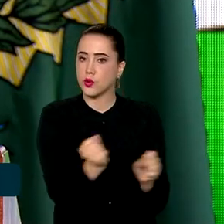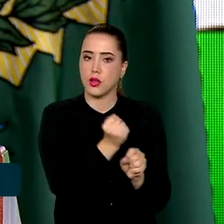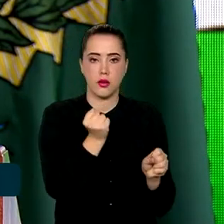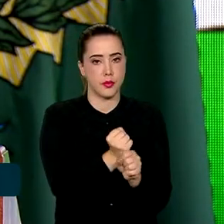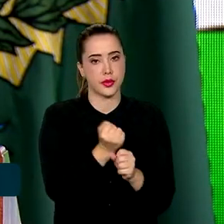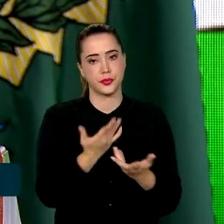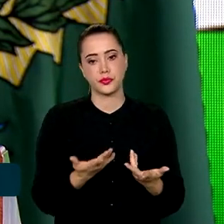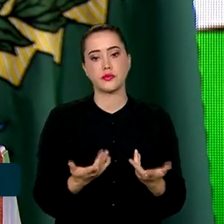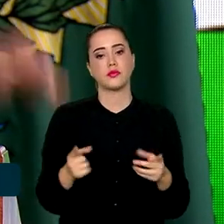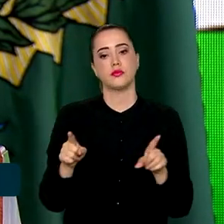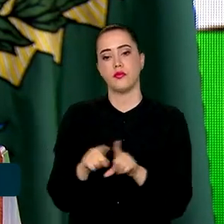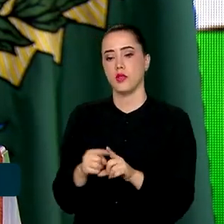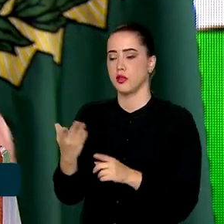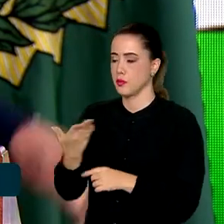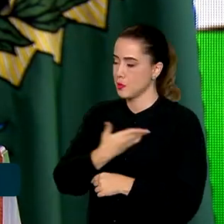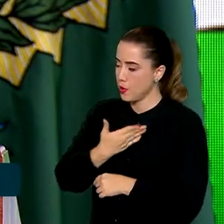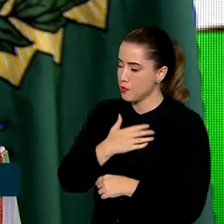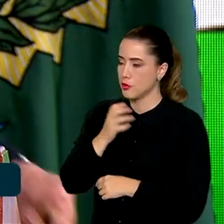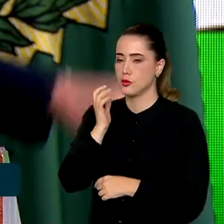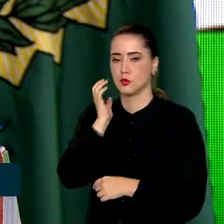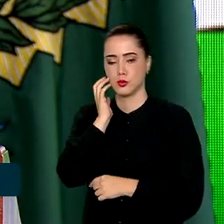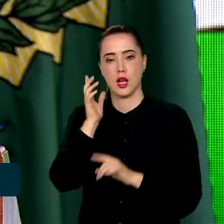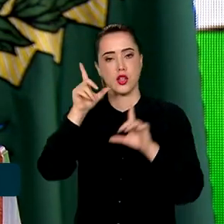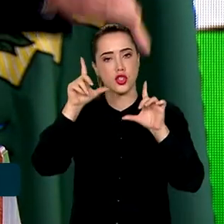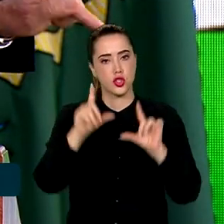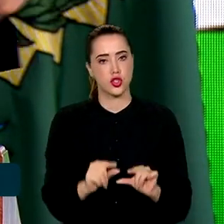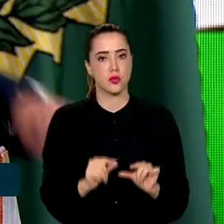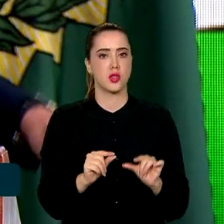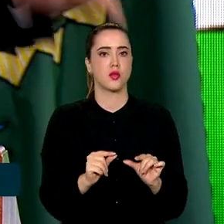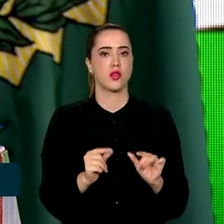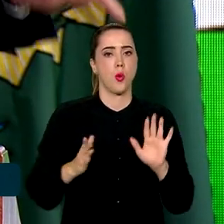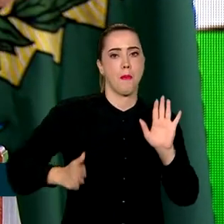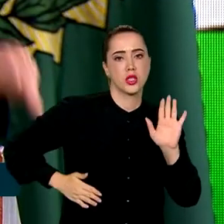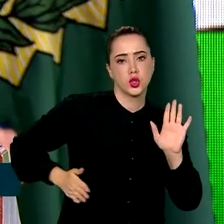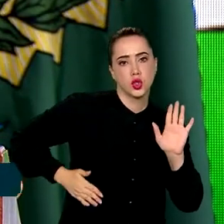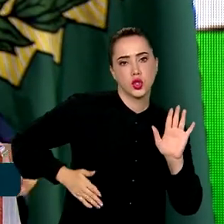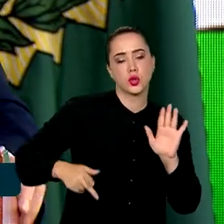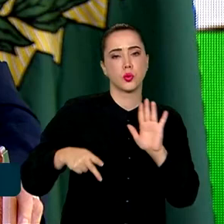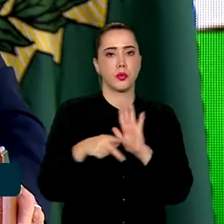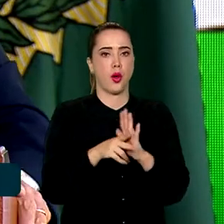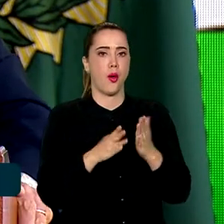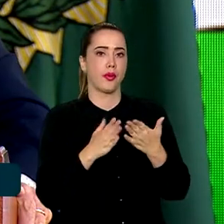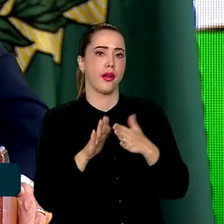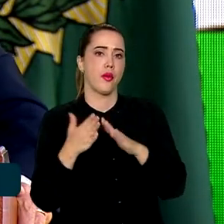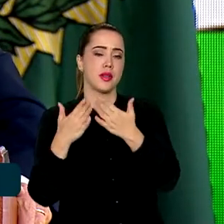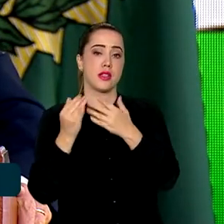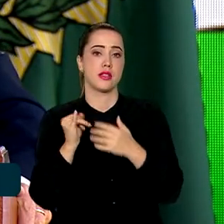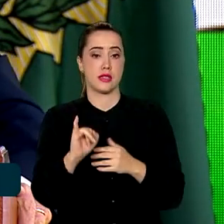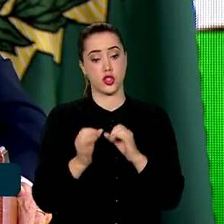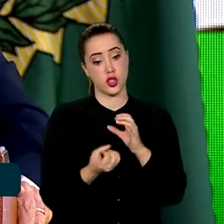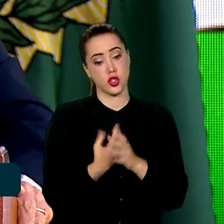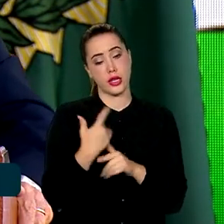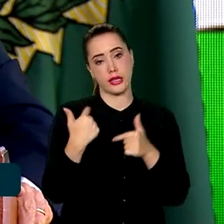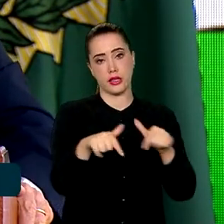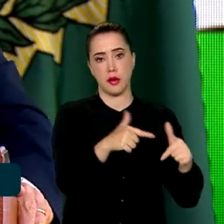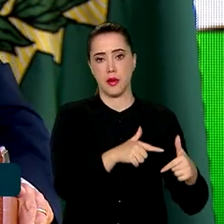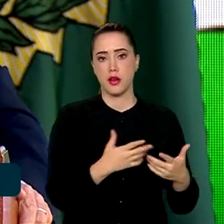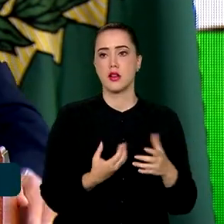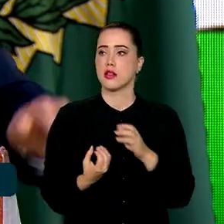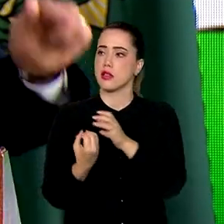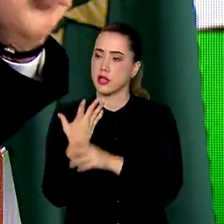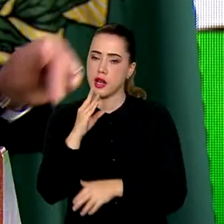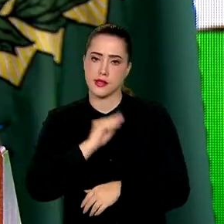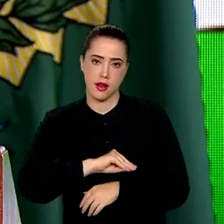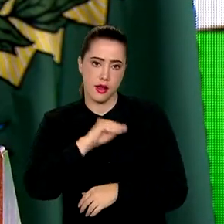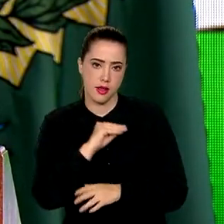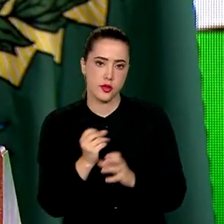companheiro ministro Flávio Dino, a gente diminui a bandidagem na comunidade se a gente gerar emprego, gerar